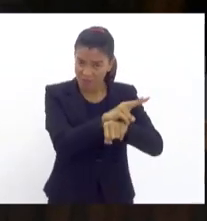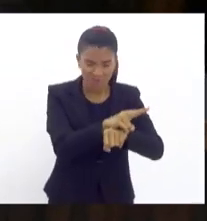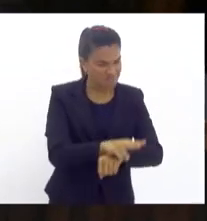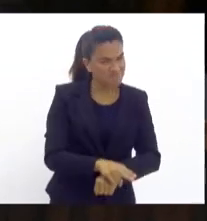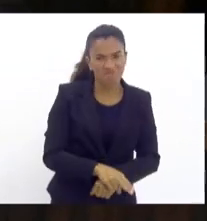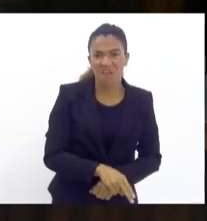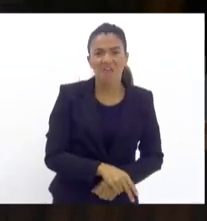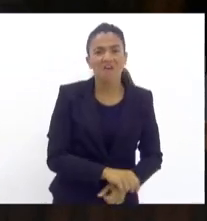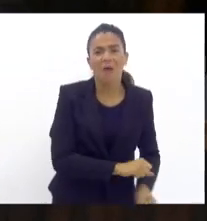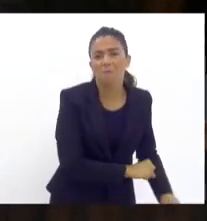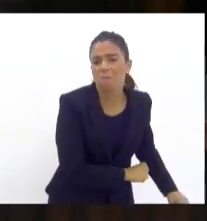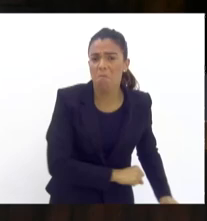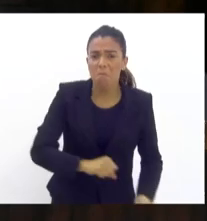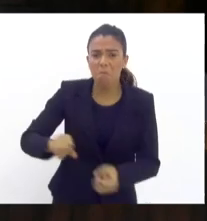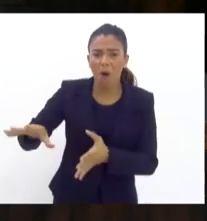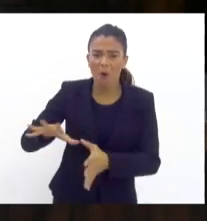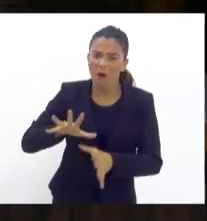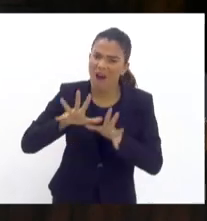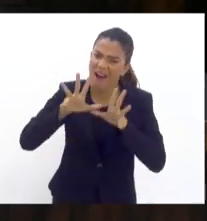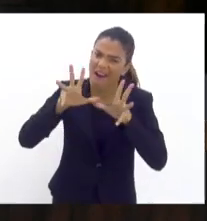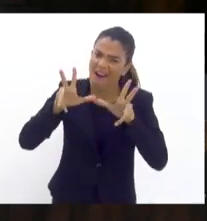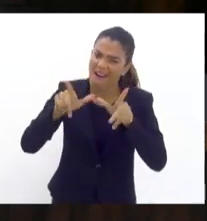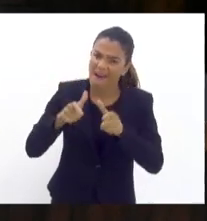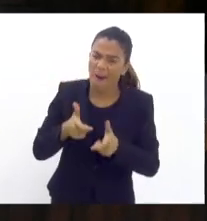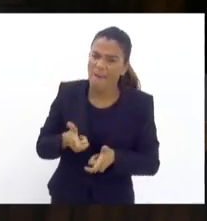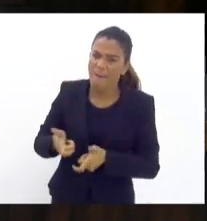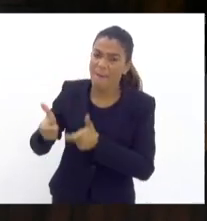será jogado às feras. Essa é a realidade.